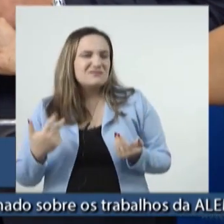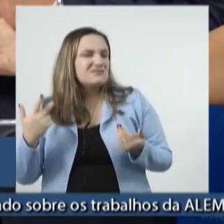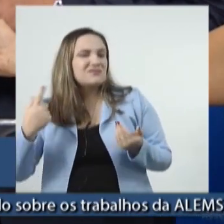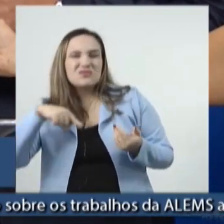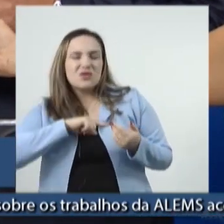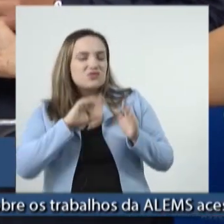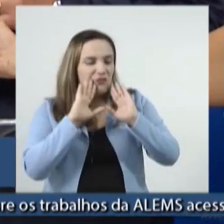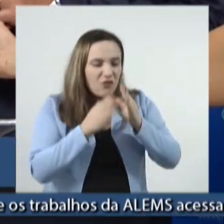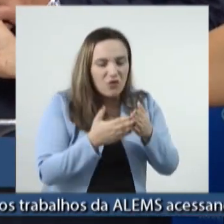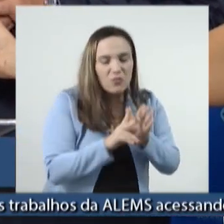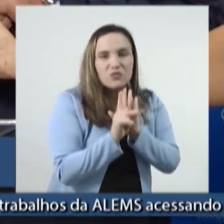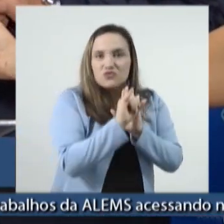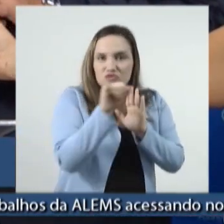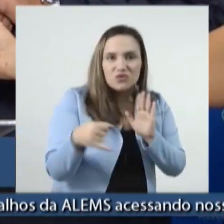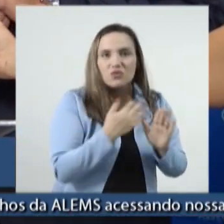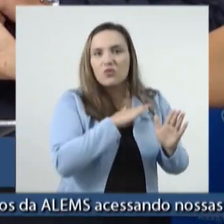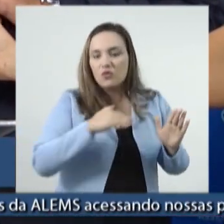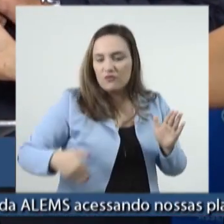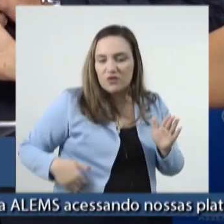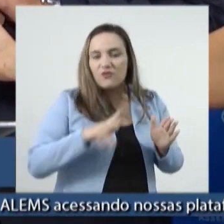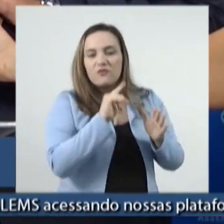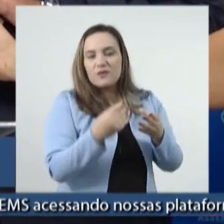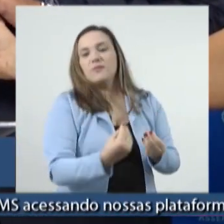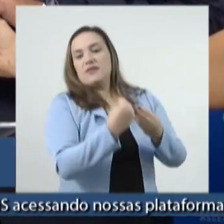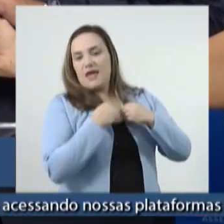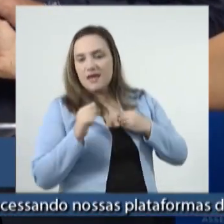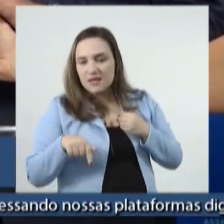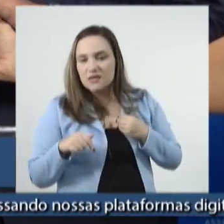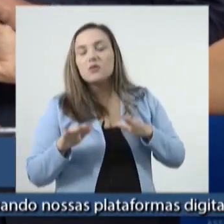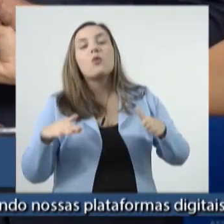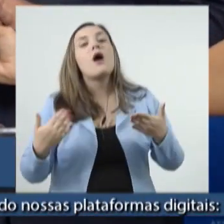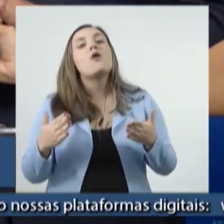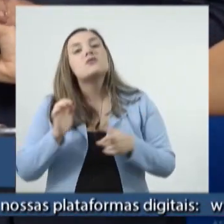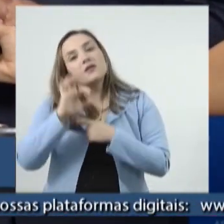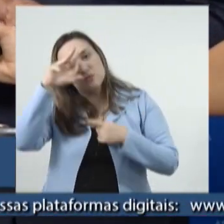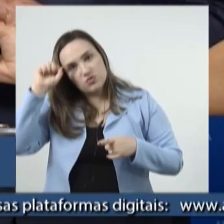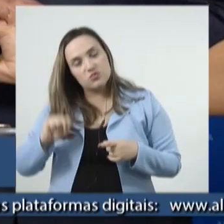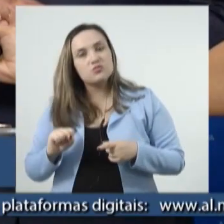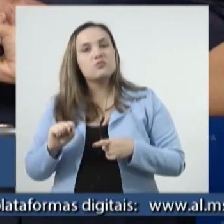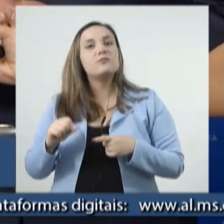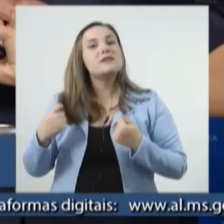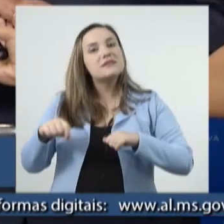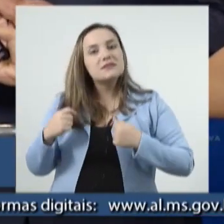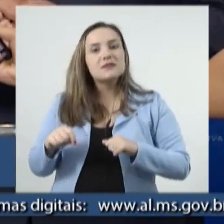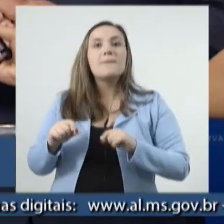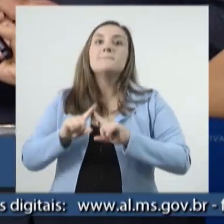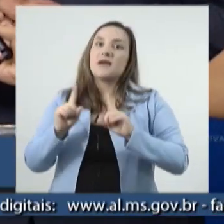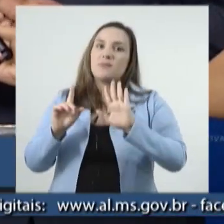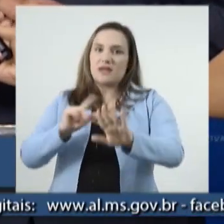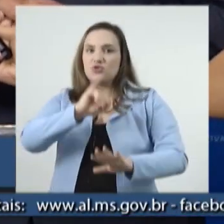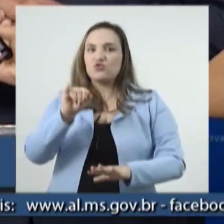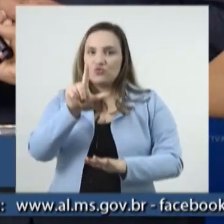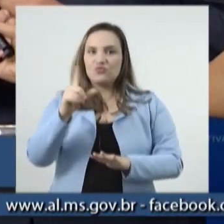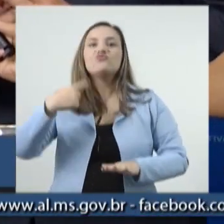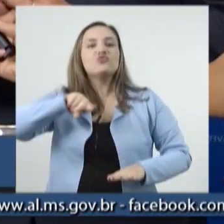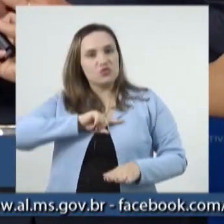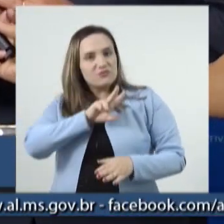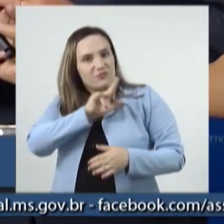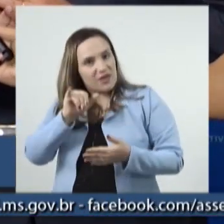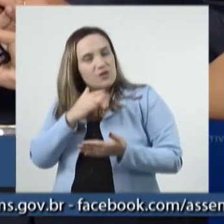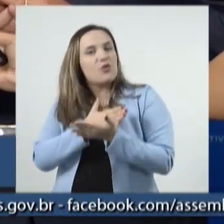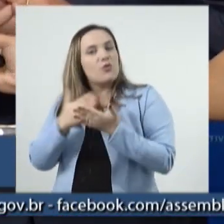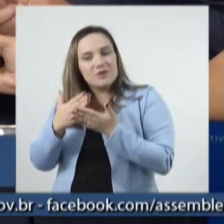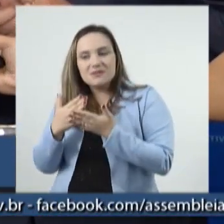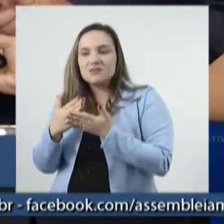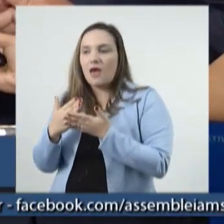que cuidar dos projetos que o governador vai mandar, daquilo que Mato Grosso do Sul precisa e a partir das convenções em julho, aí nós vamos cada um